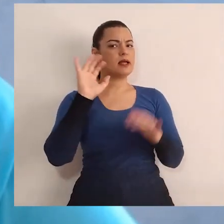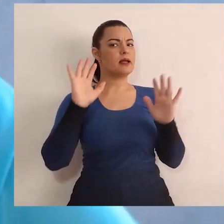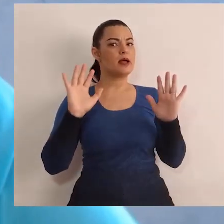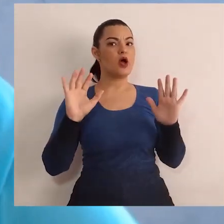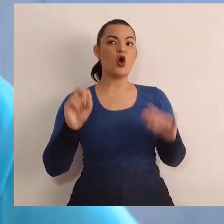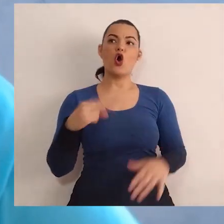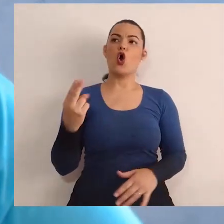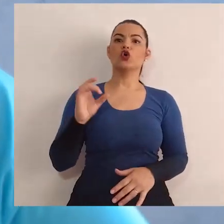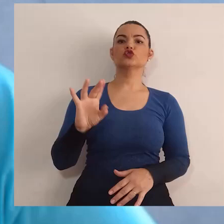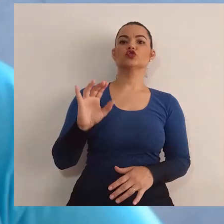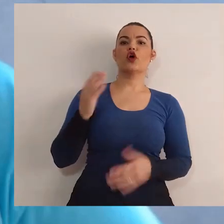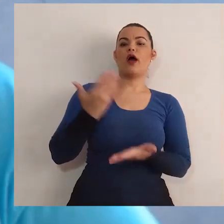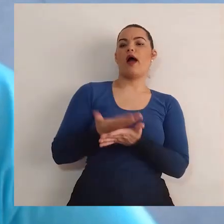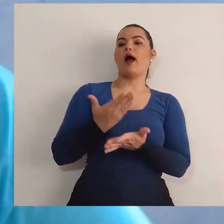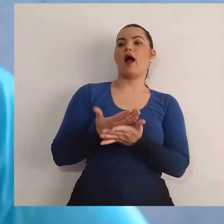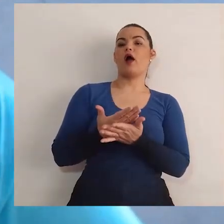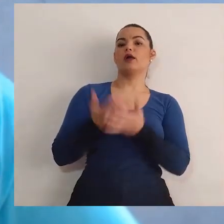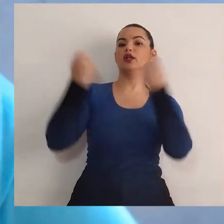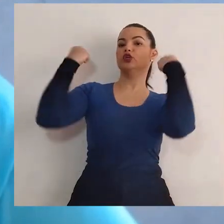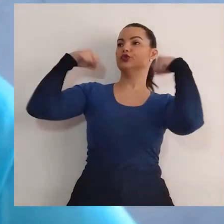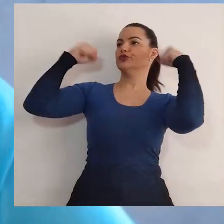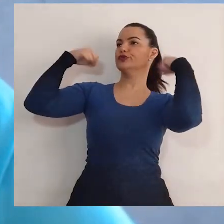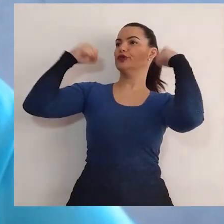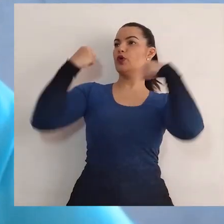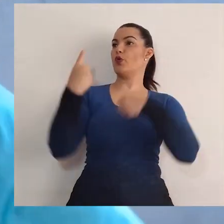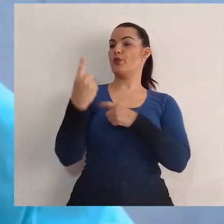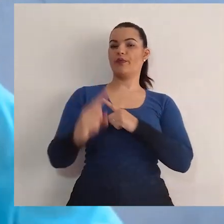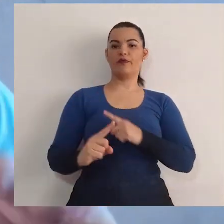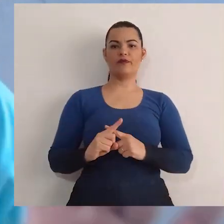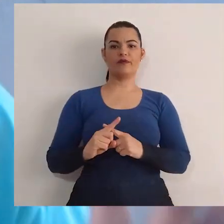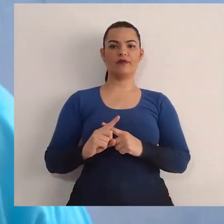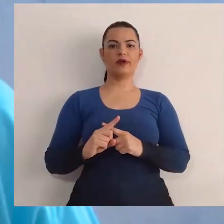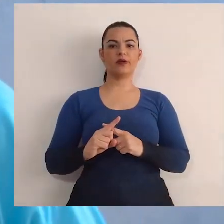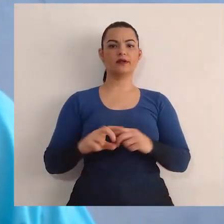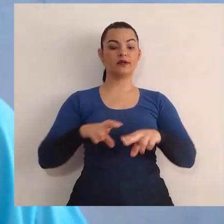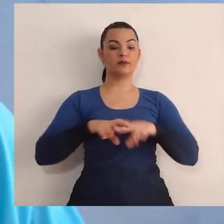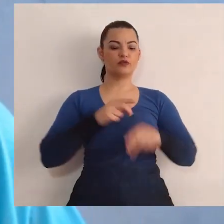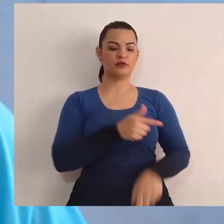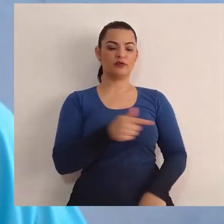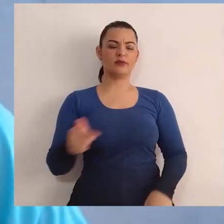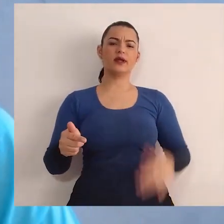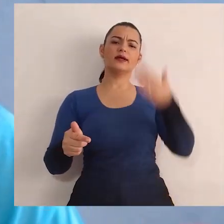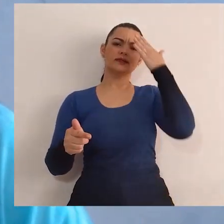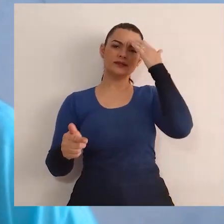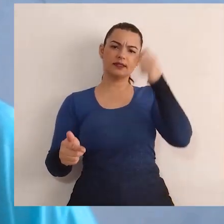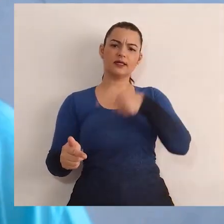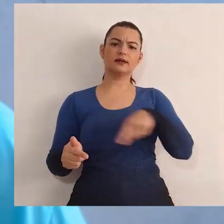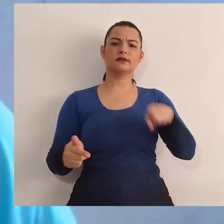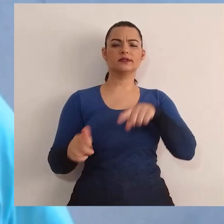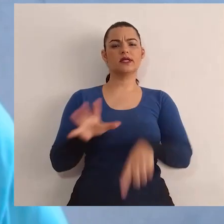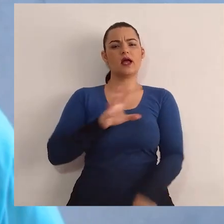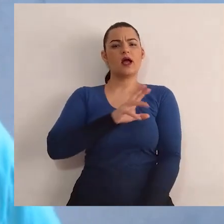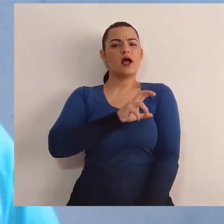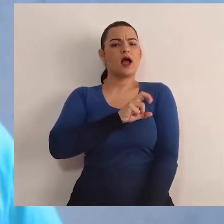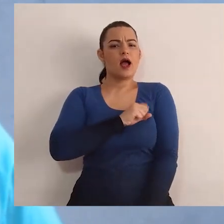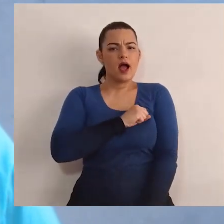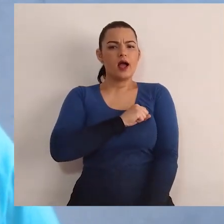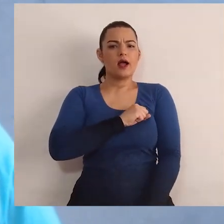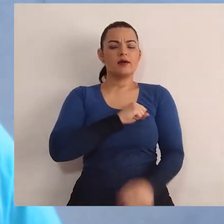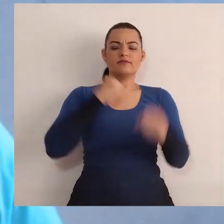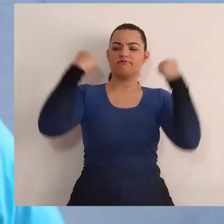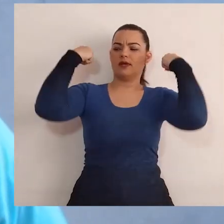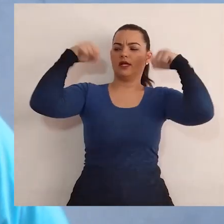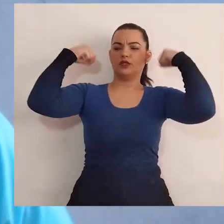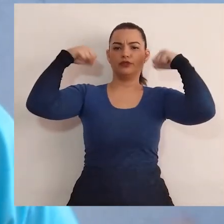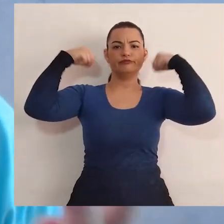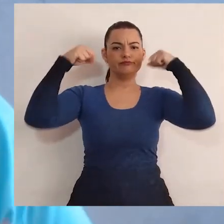importante. Ou que você tenha só aula de educação física uma vez por semana. Eu sei que vocês adoram a educação